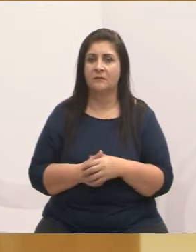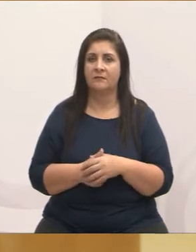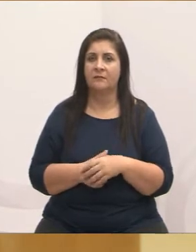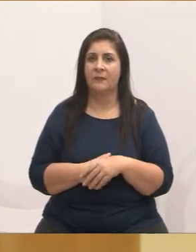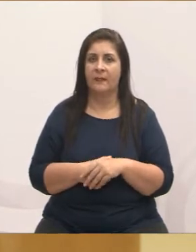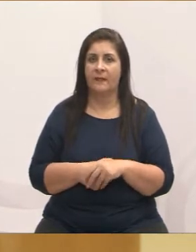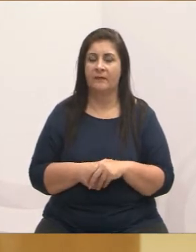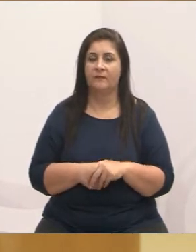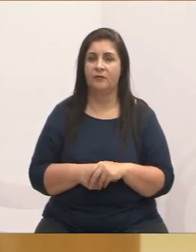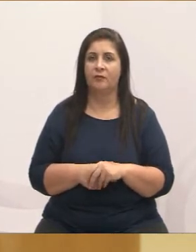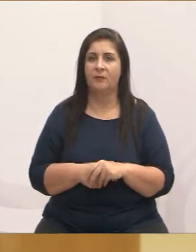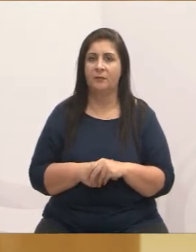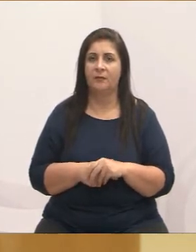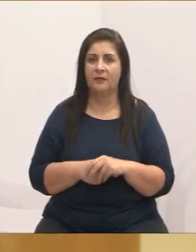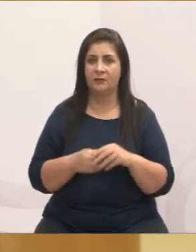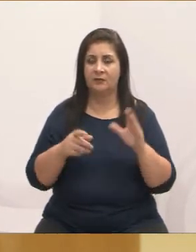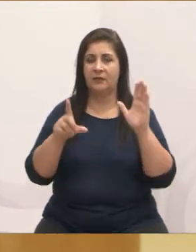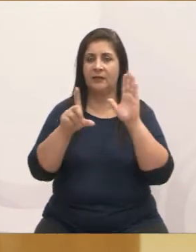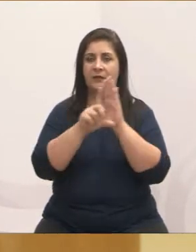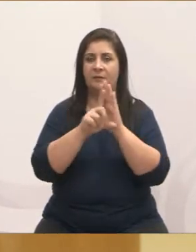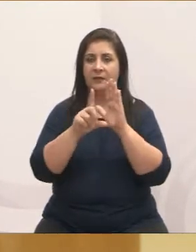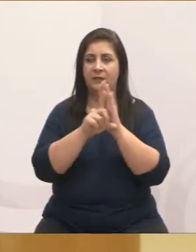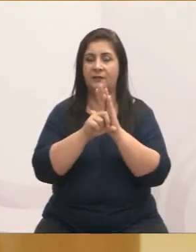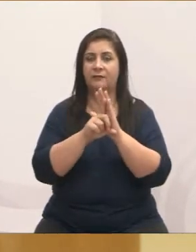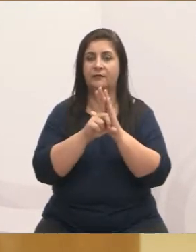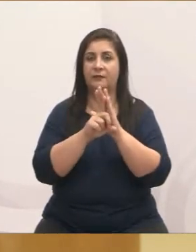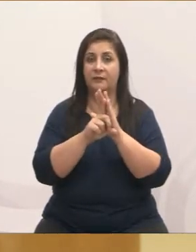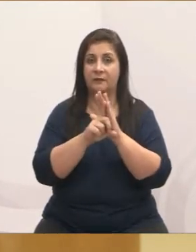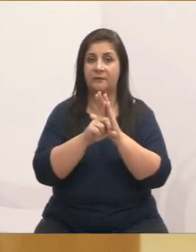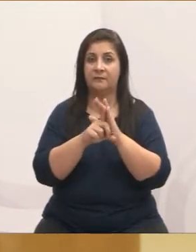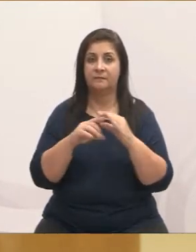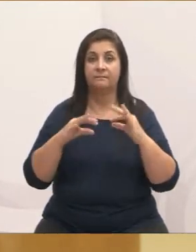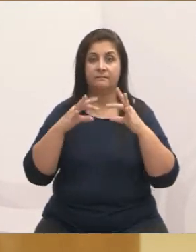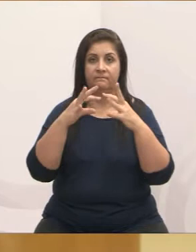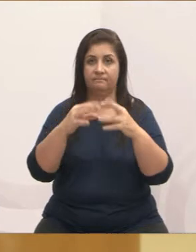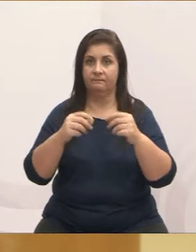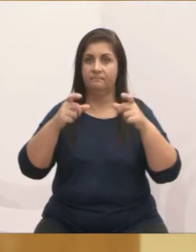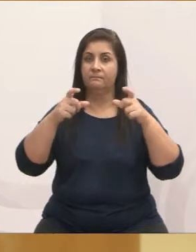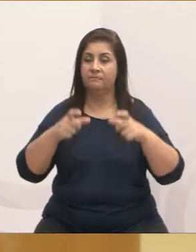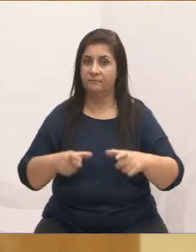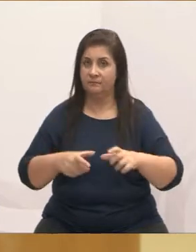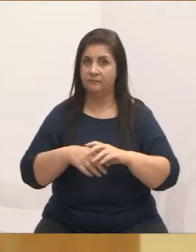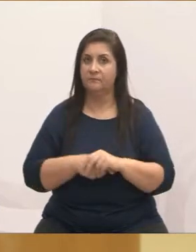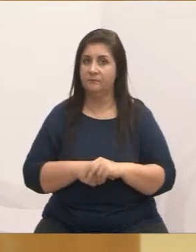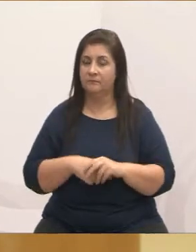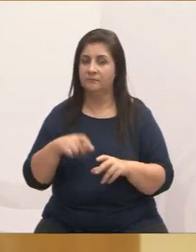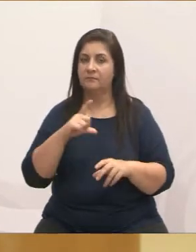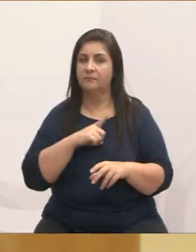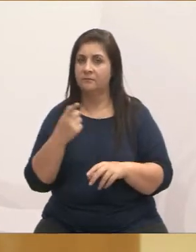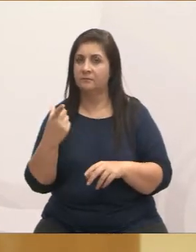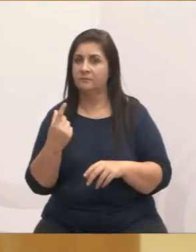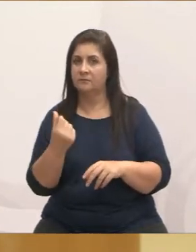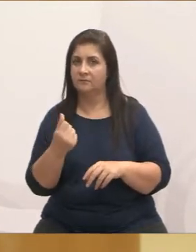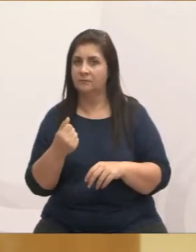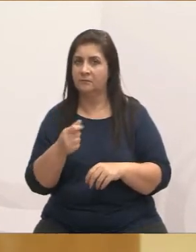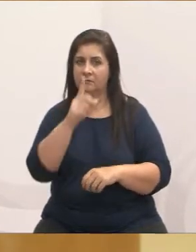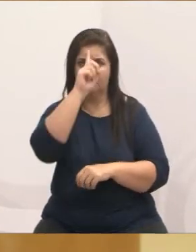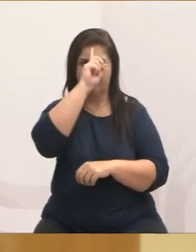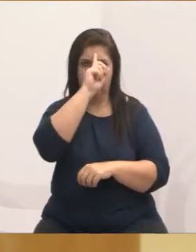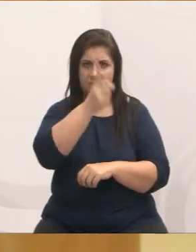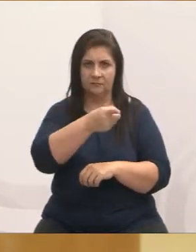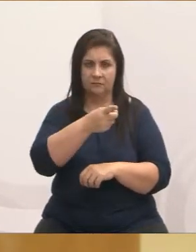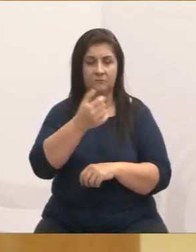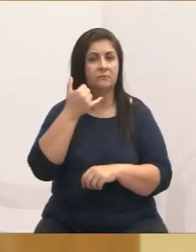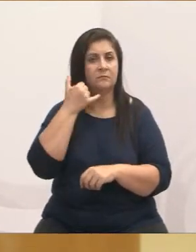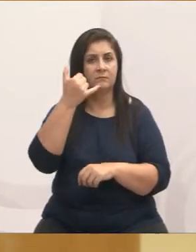partir, já foi sancionada a lei, as ONGs ou qualquer entidade que receba verba pública, ela é obrigada a